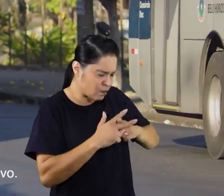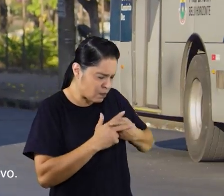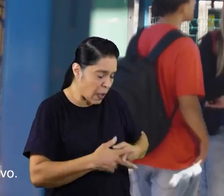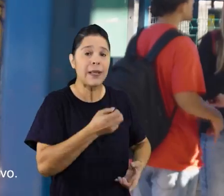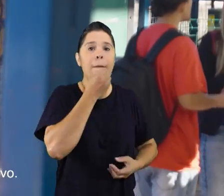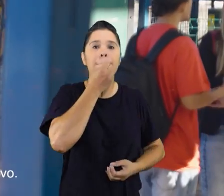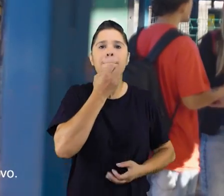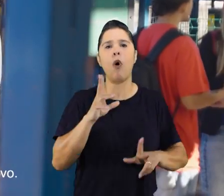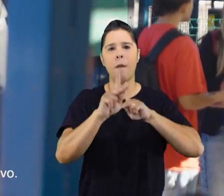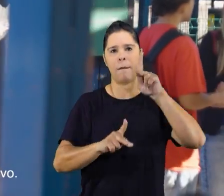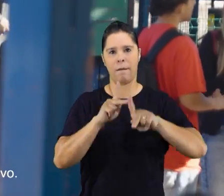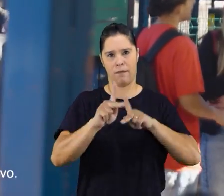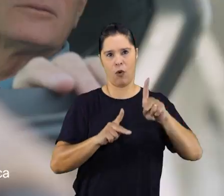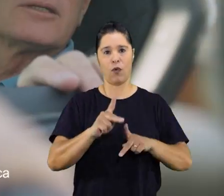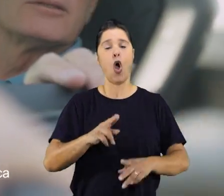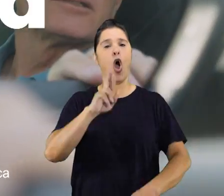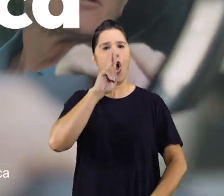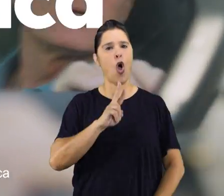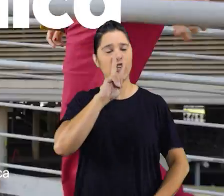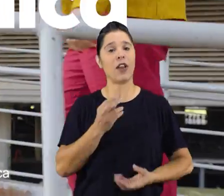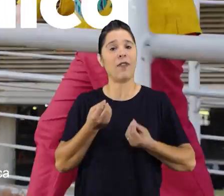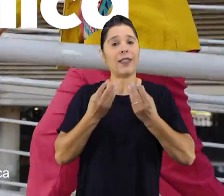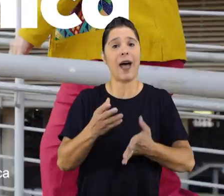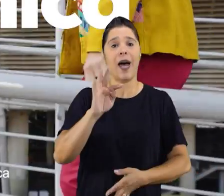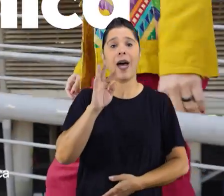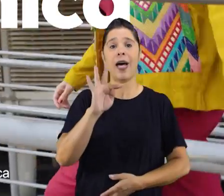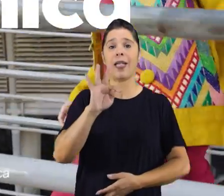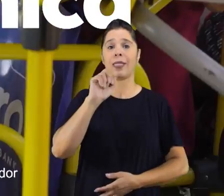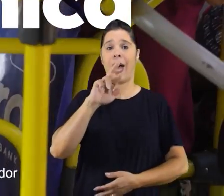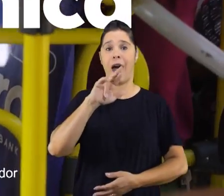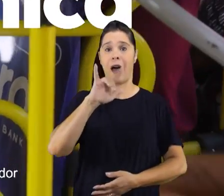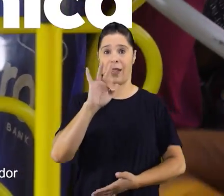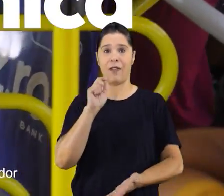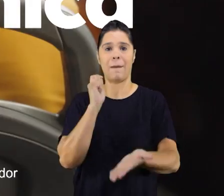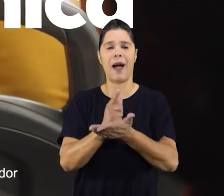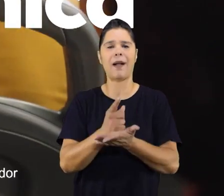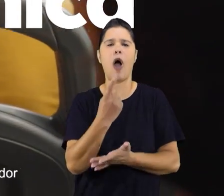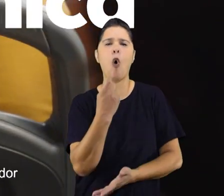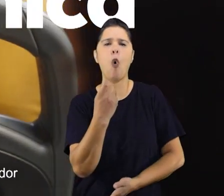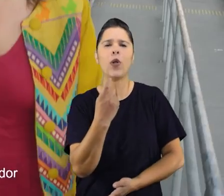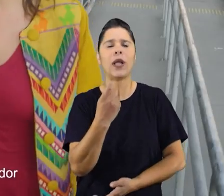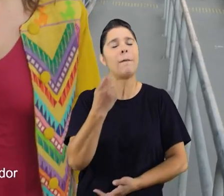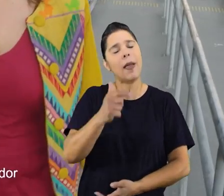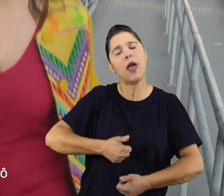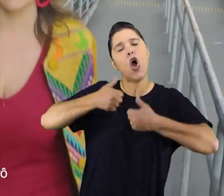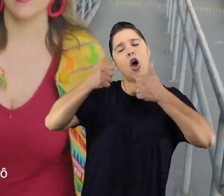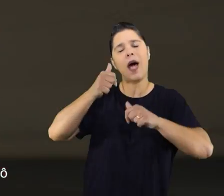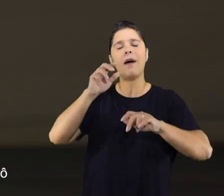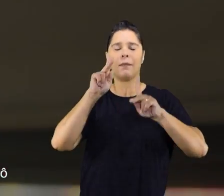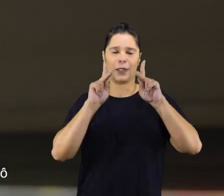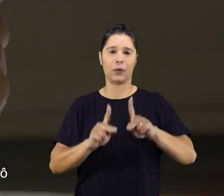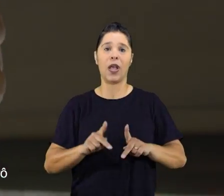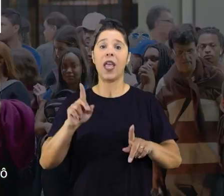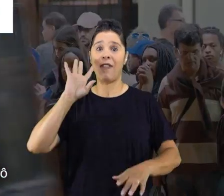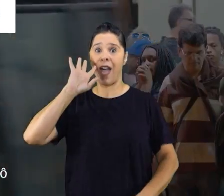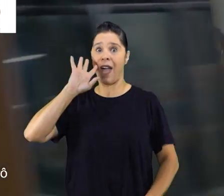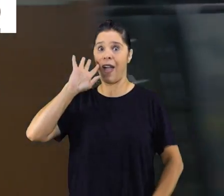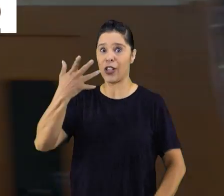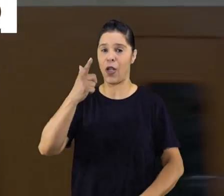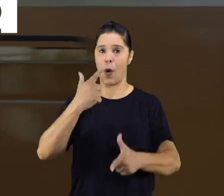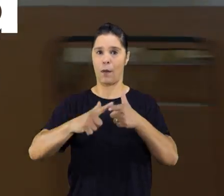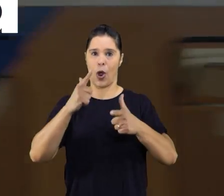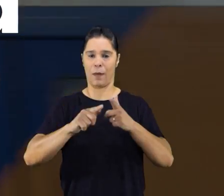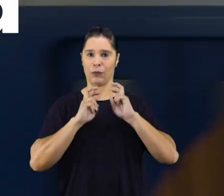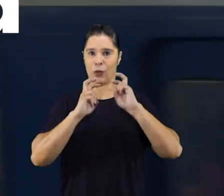para ser bom de verdade para o povo. O Rogério vai garantir a tarifa única para não pesar o bolso do trabalhador. E vai resolver o problema do